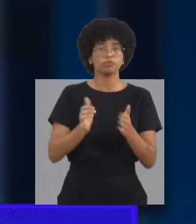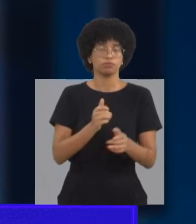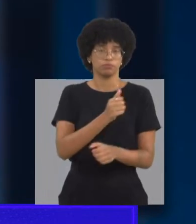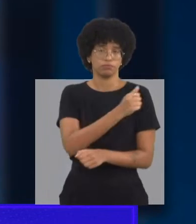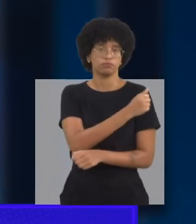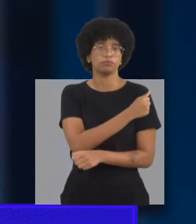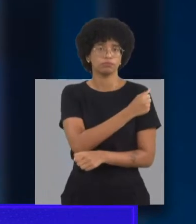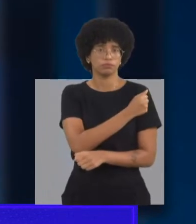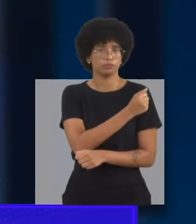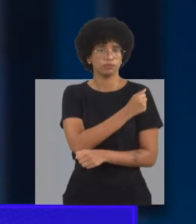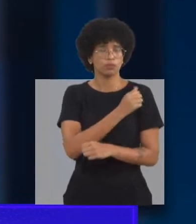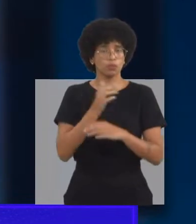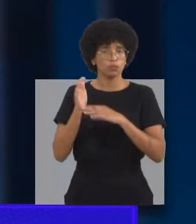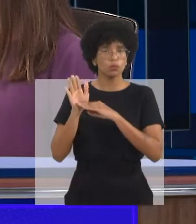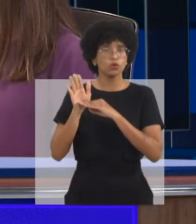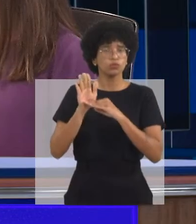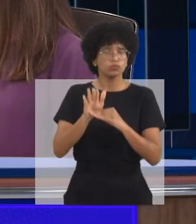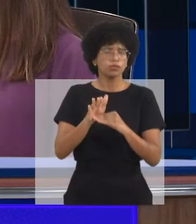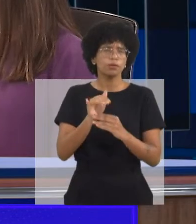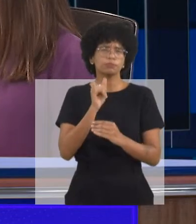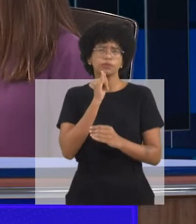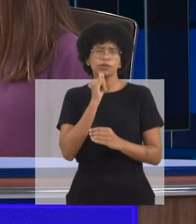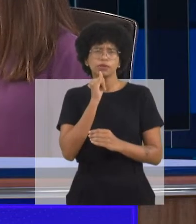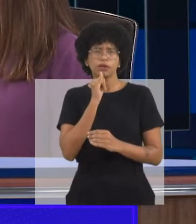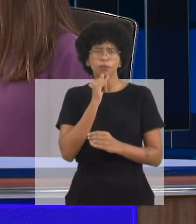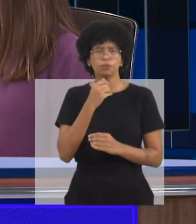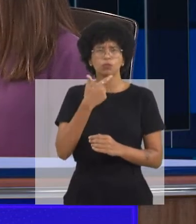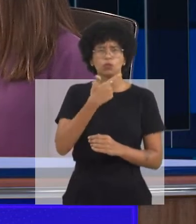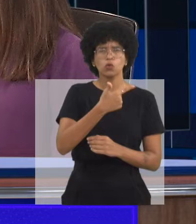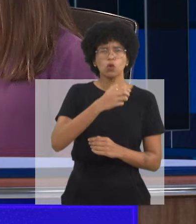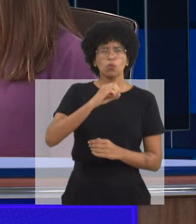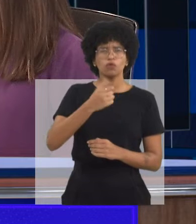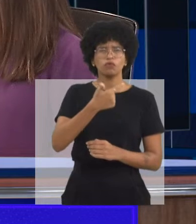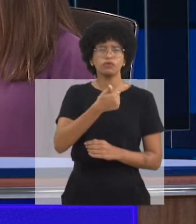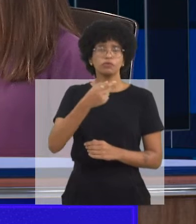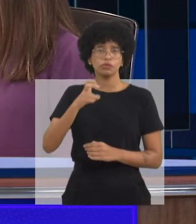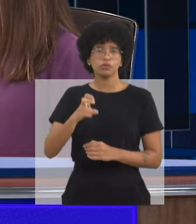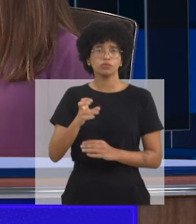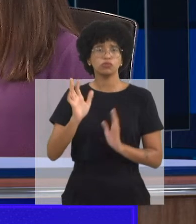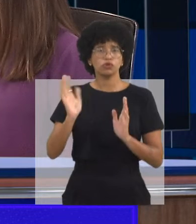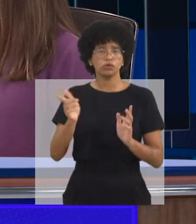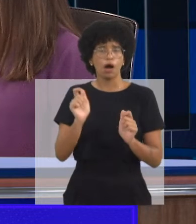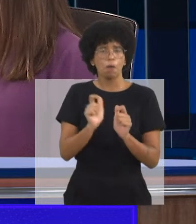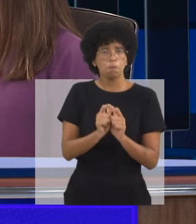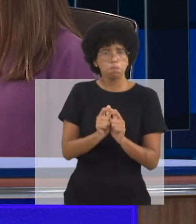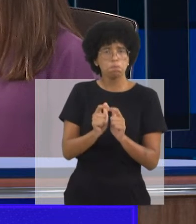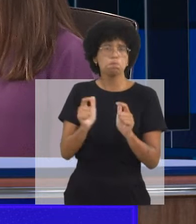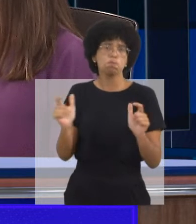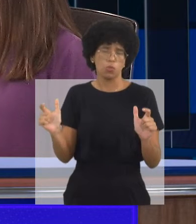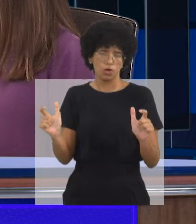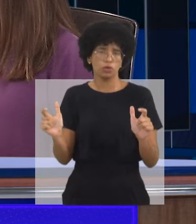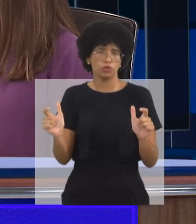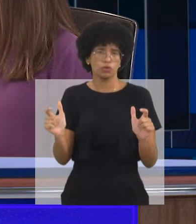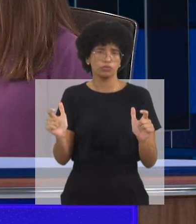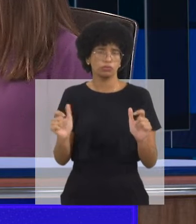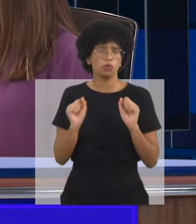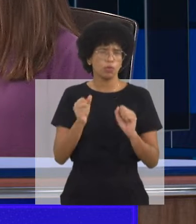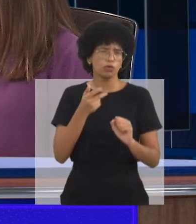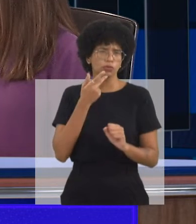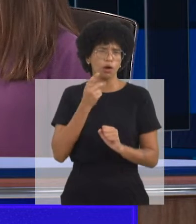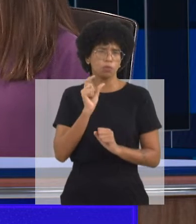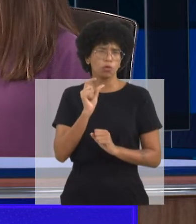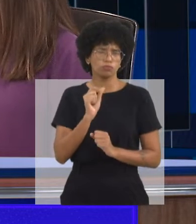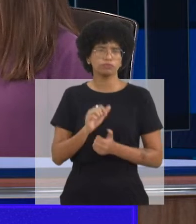autismo. Sim, e falar em número maior de diagnóstico, a gente estava falando, antes de entrar no ar, que o